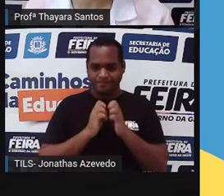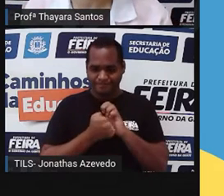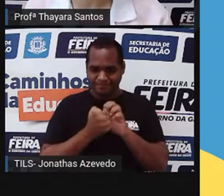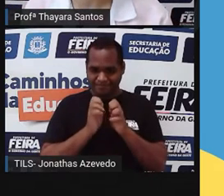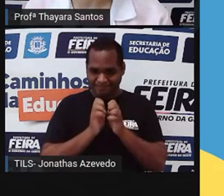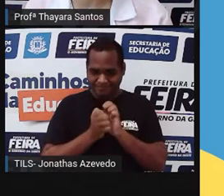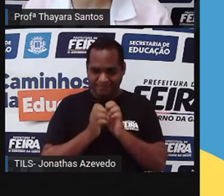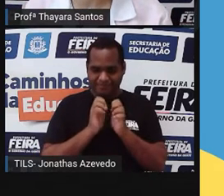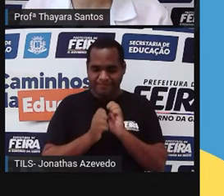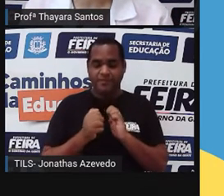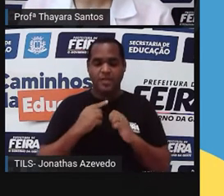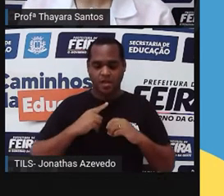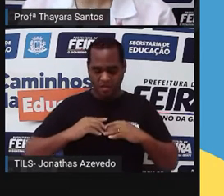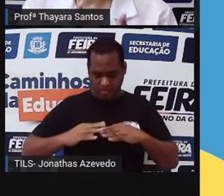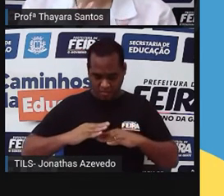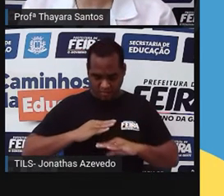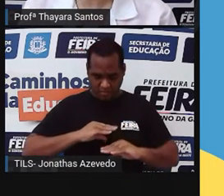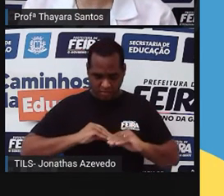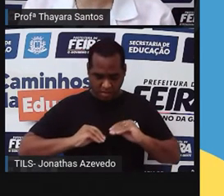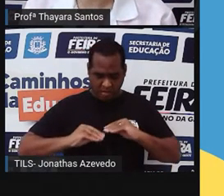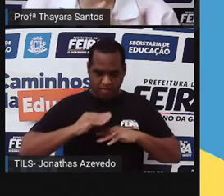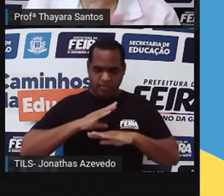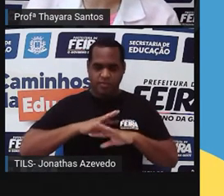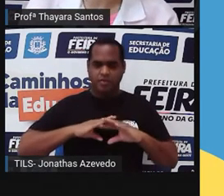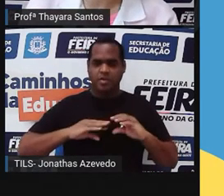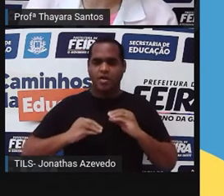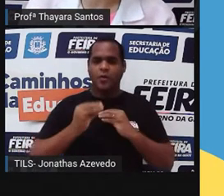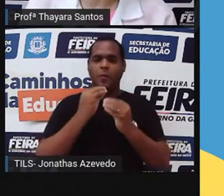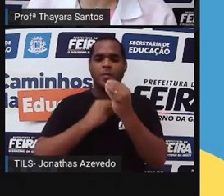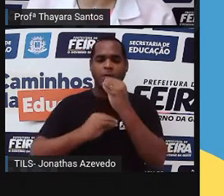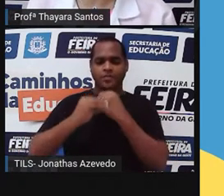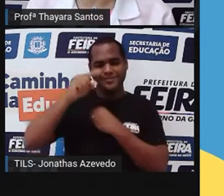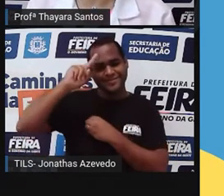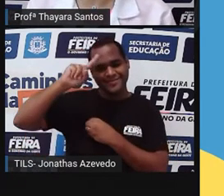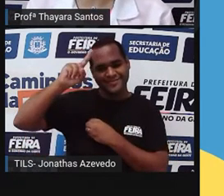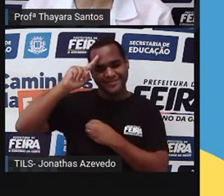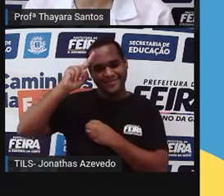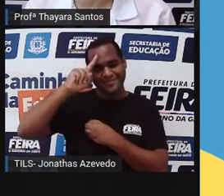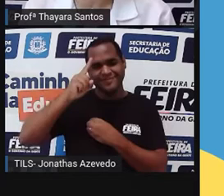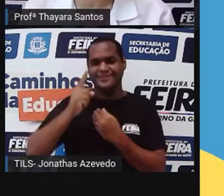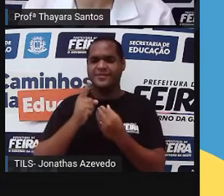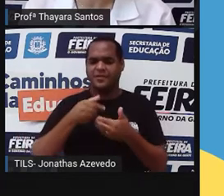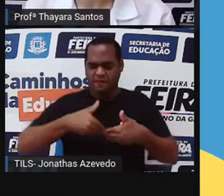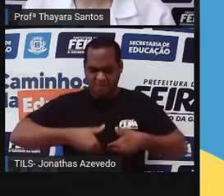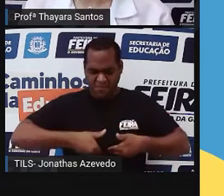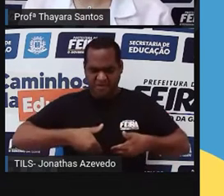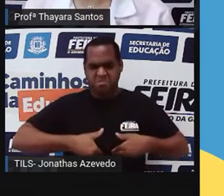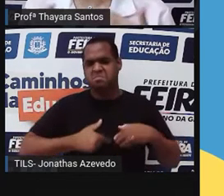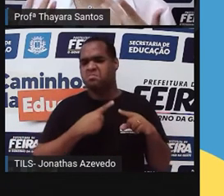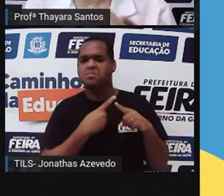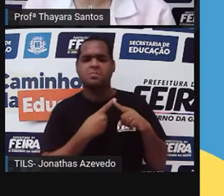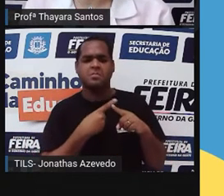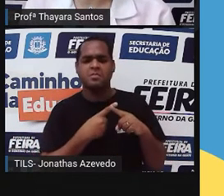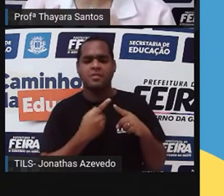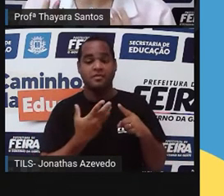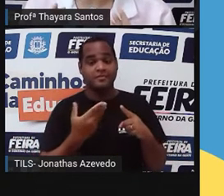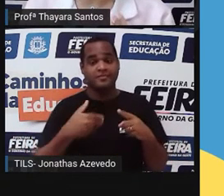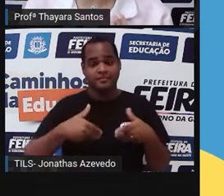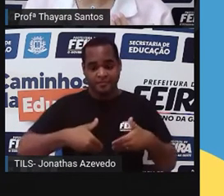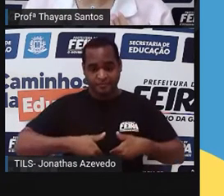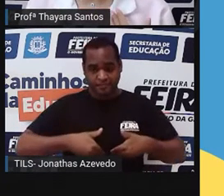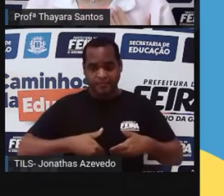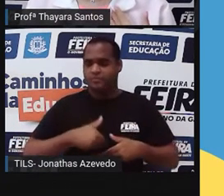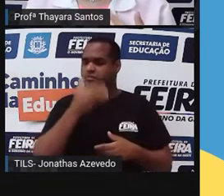gente consome no nosso dia a dia. E por que que a gente consome esses alimentos? Por que que a gente sente fome? Quando a gente sente fome, é um